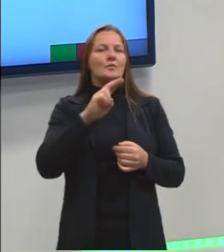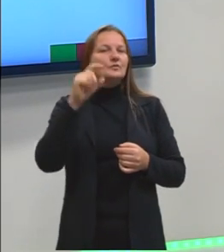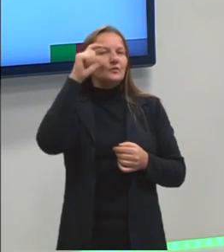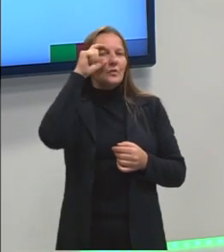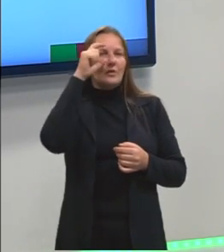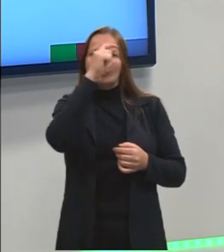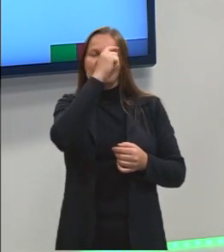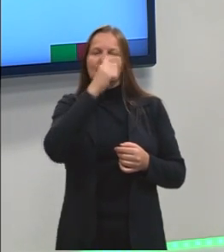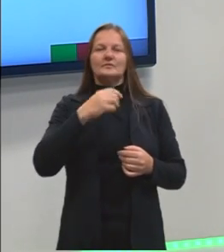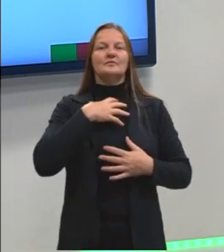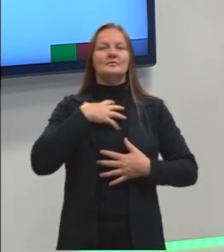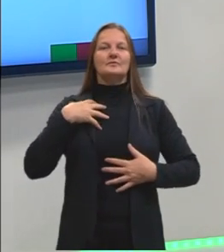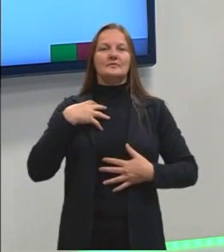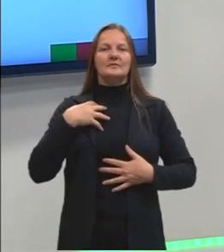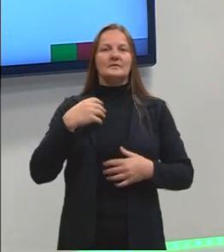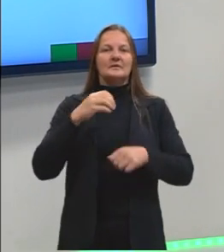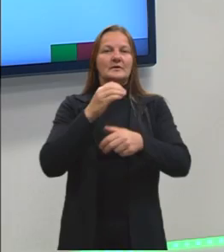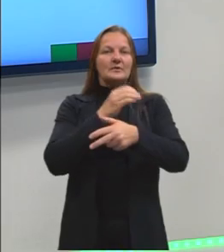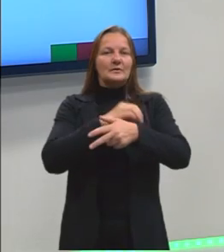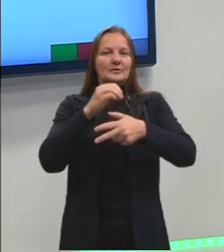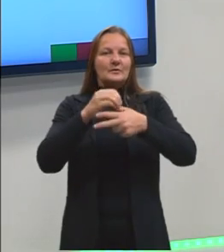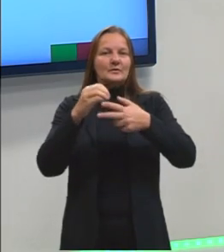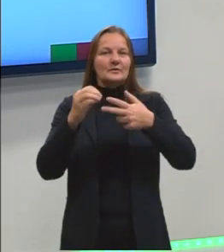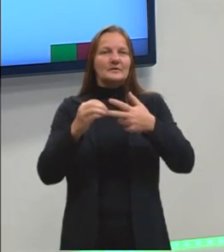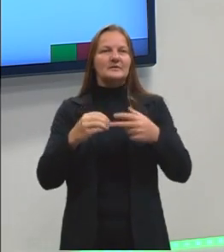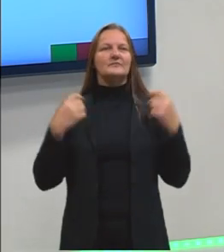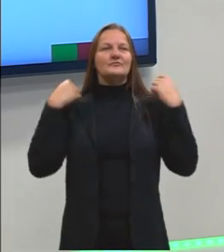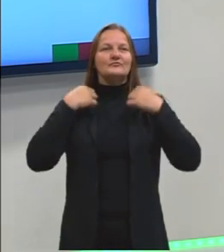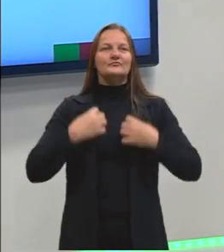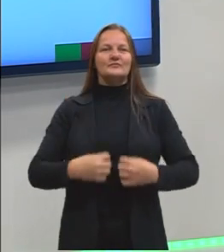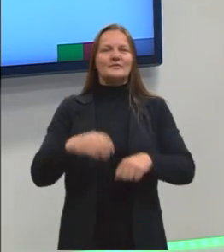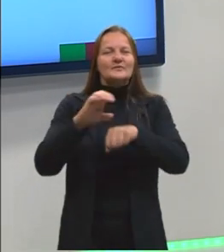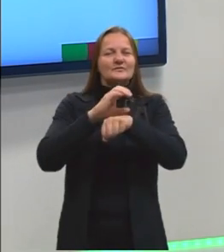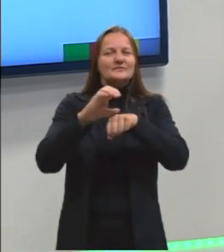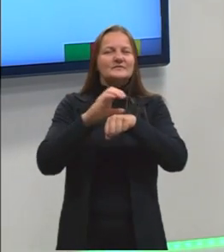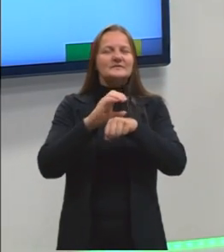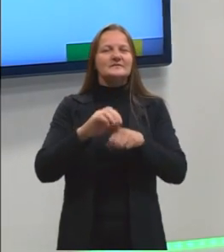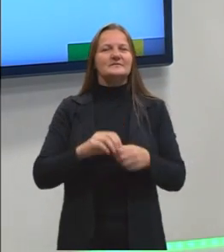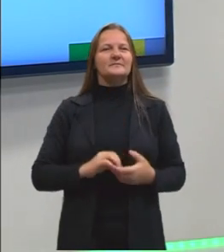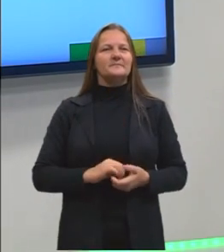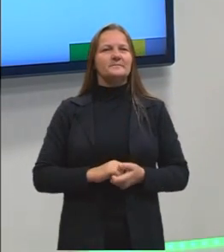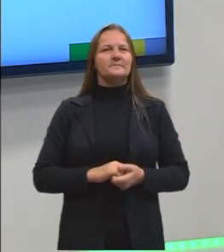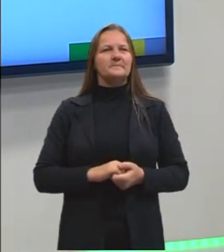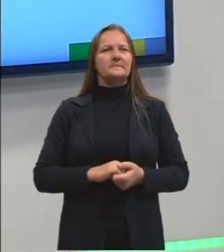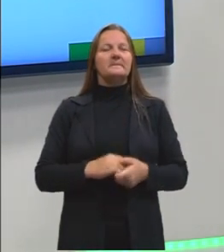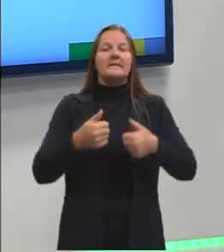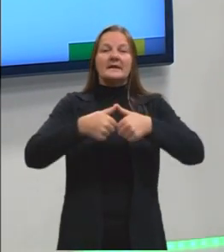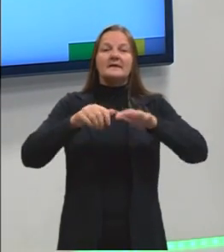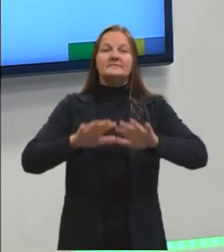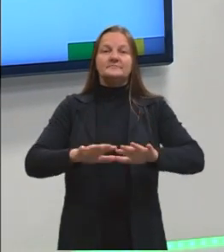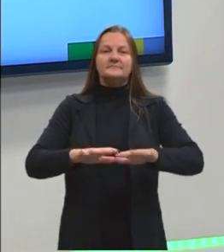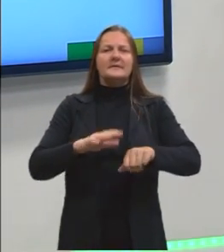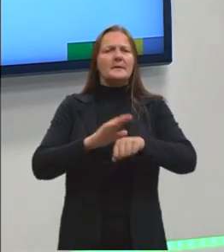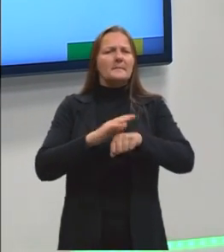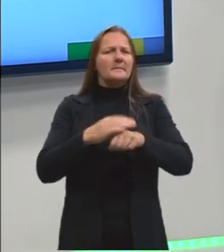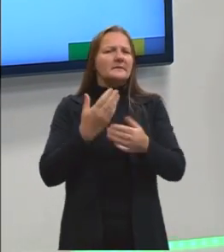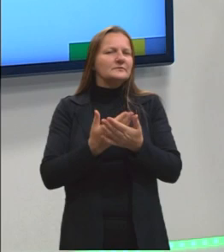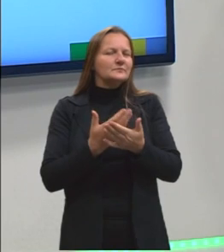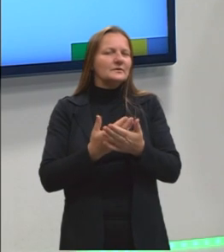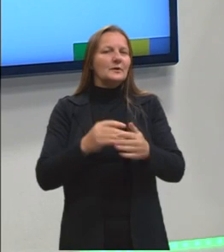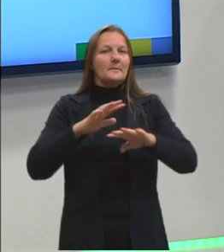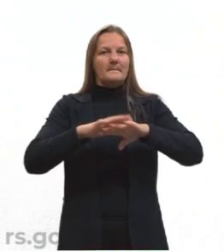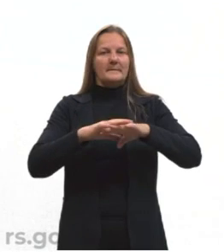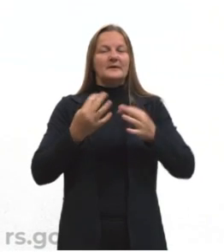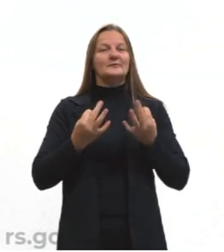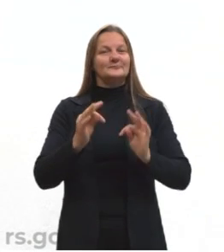utilizando a camiseta do pré-enem e também uma e-sharp num tom cinza preto também. Estamos aqui então para mais uma aula de matemática